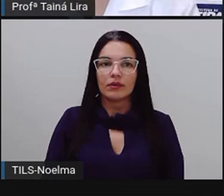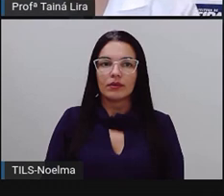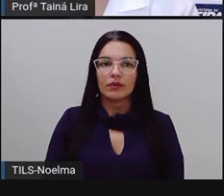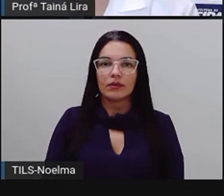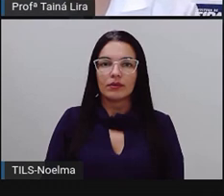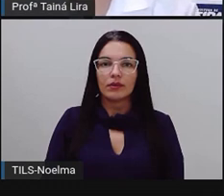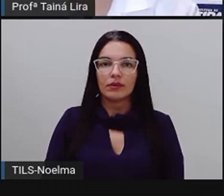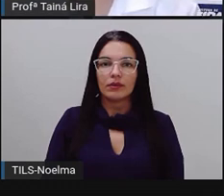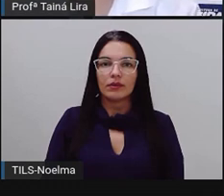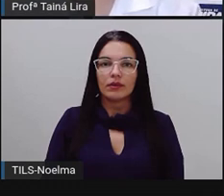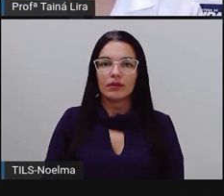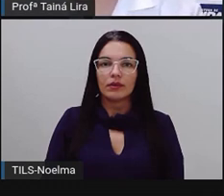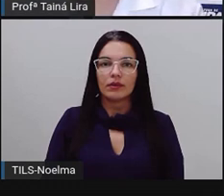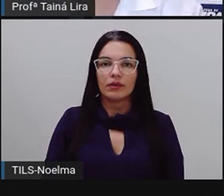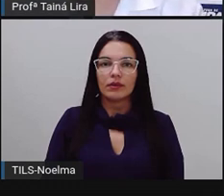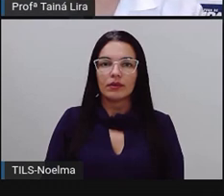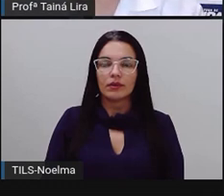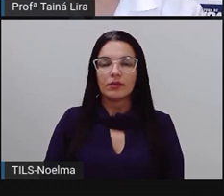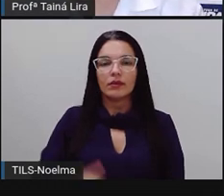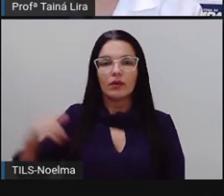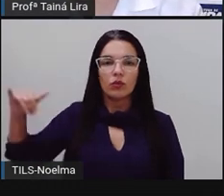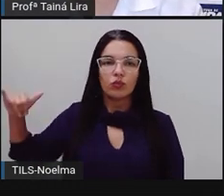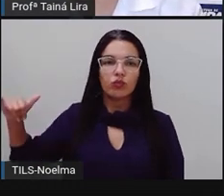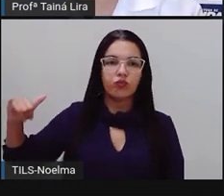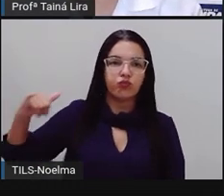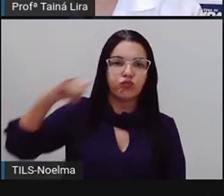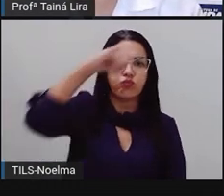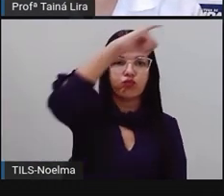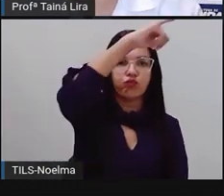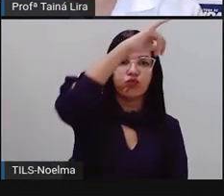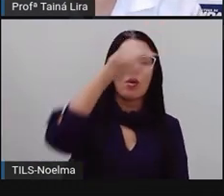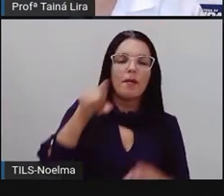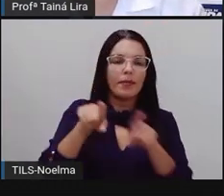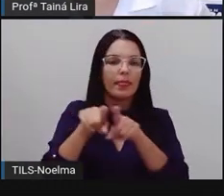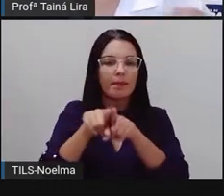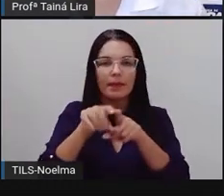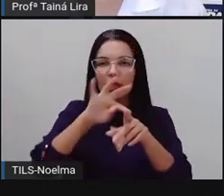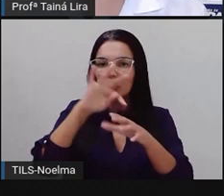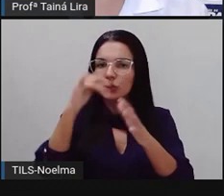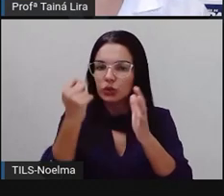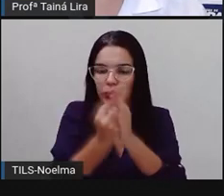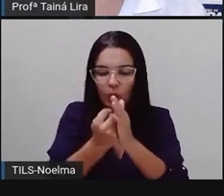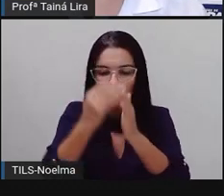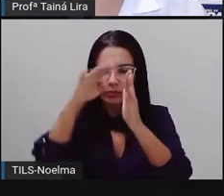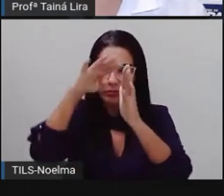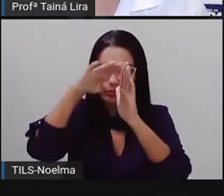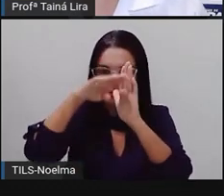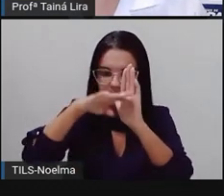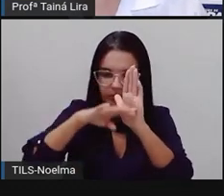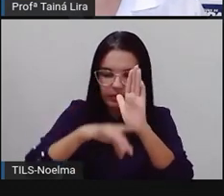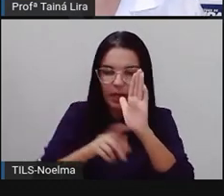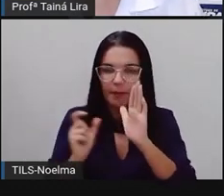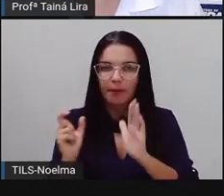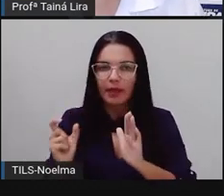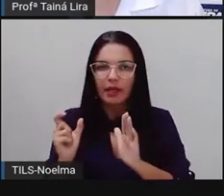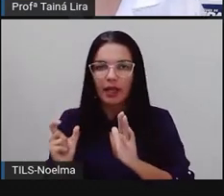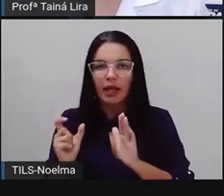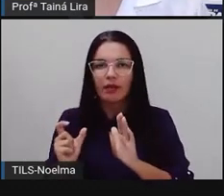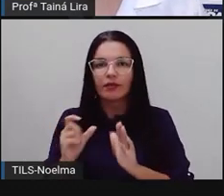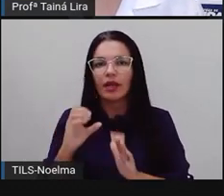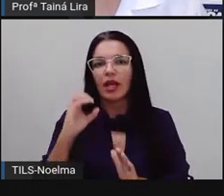escrevi com U. Jato, a sílaba mais forte é o já, né, escrevo com O.